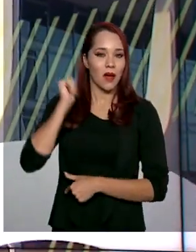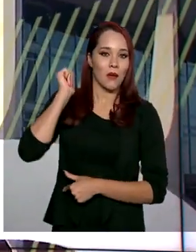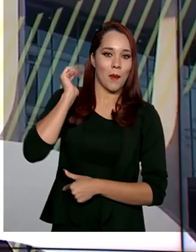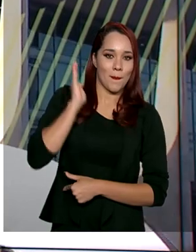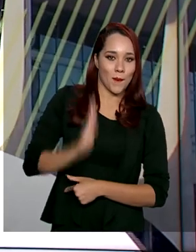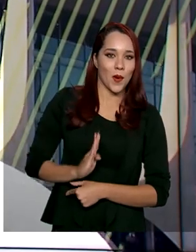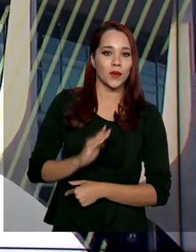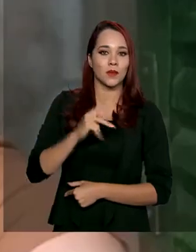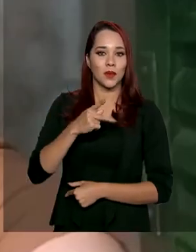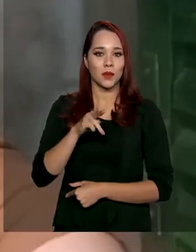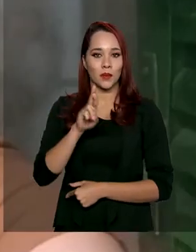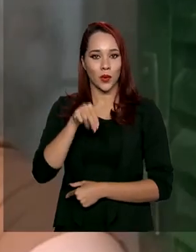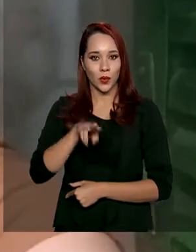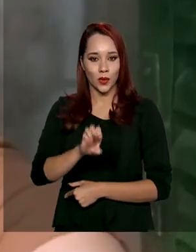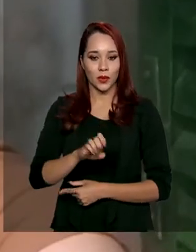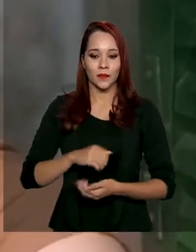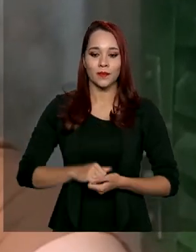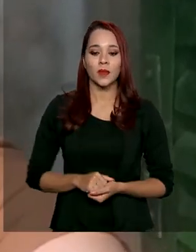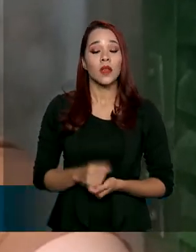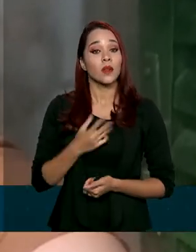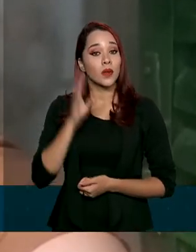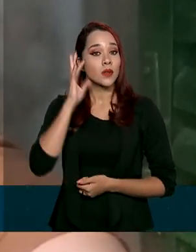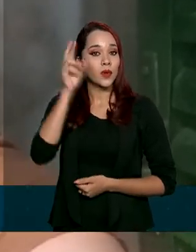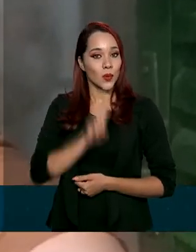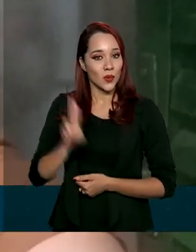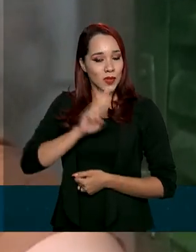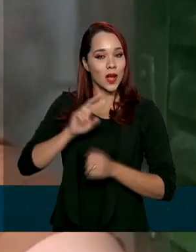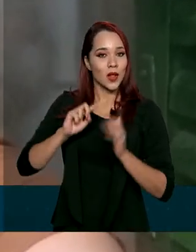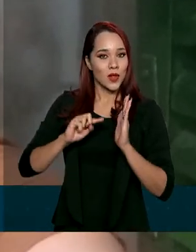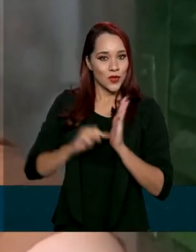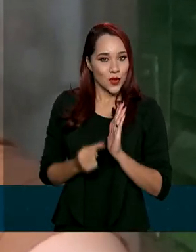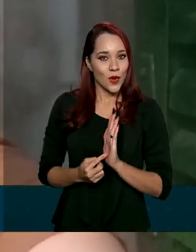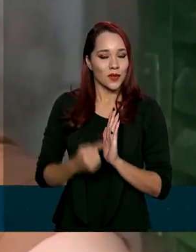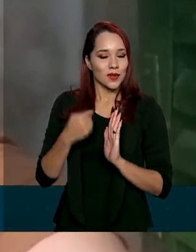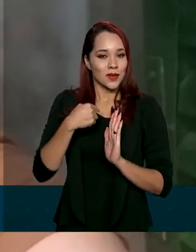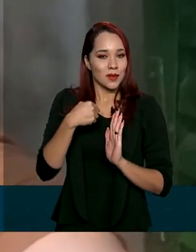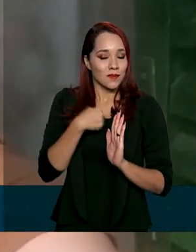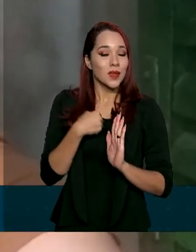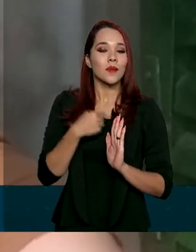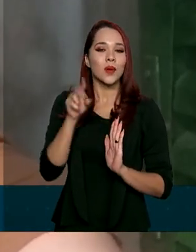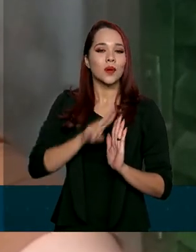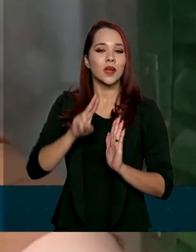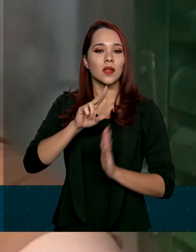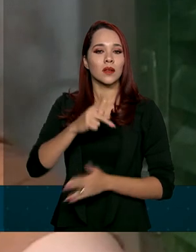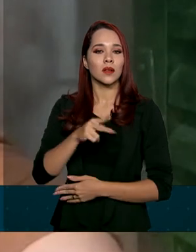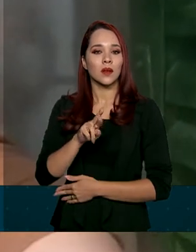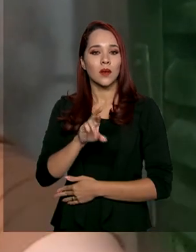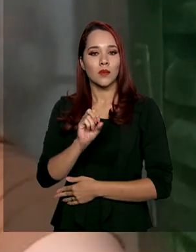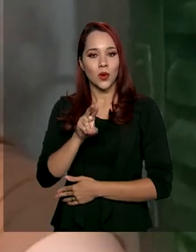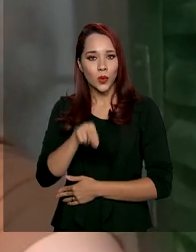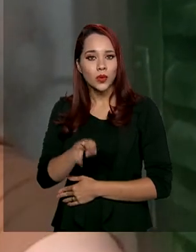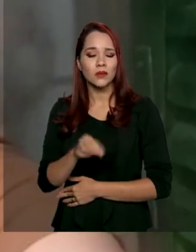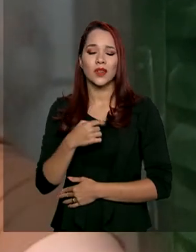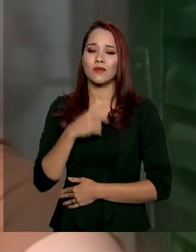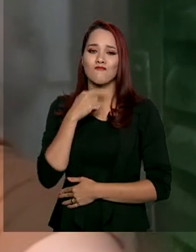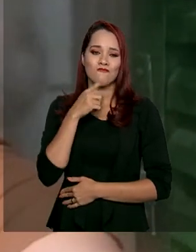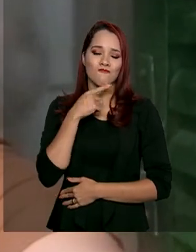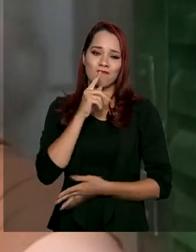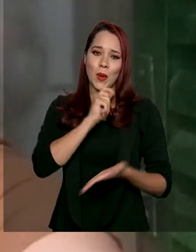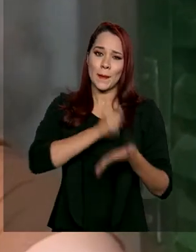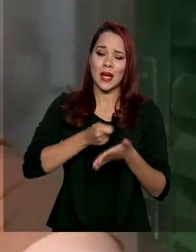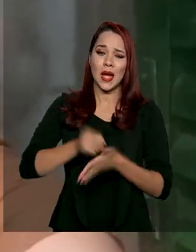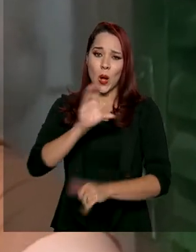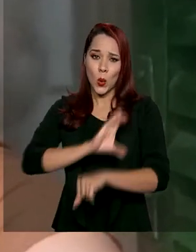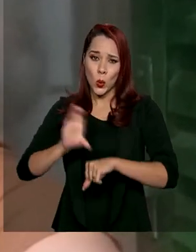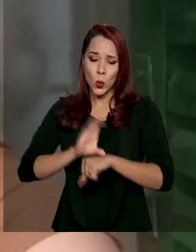ProUni. Eu resolvi usar minha nota para usar ela no ProUni, porque eu não tenho condições de pagar o curso, porque é um